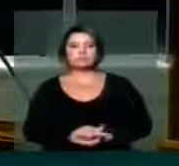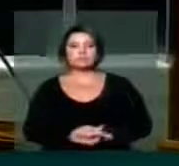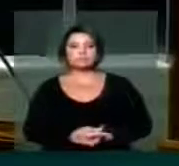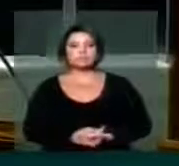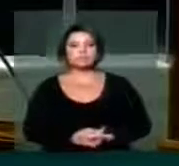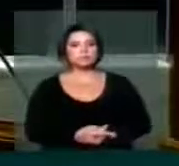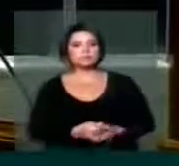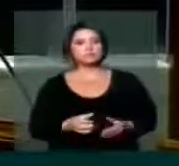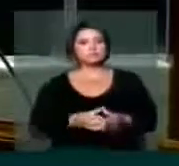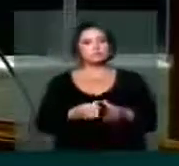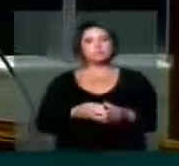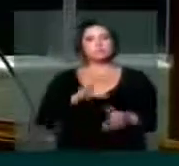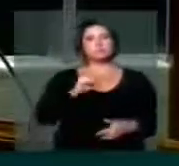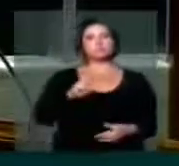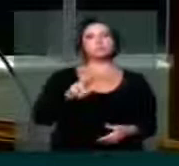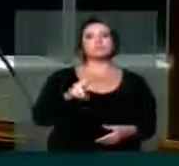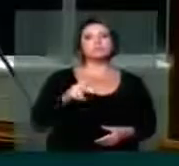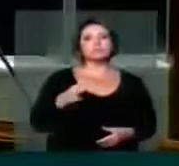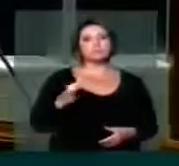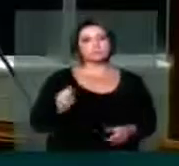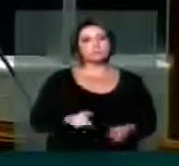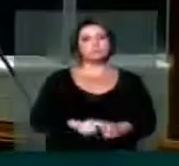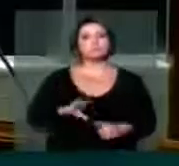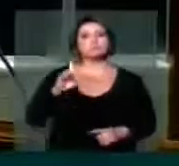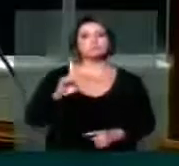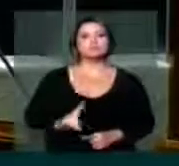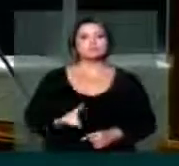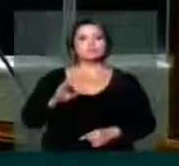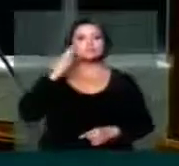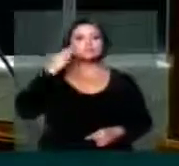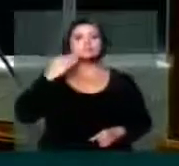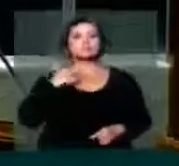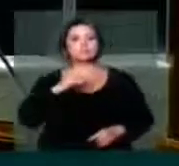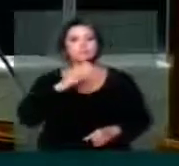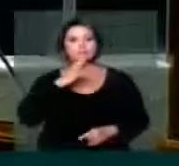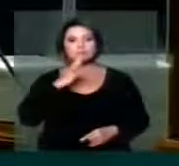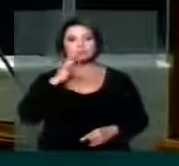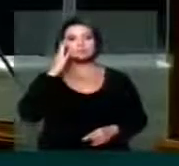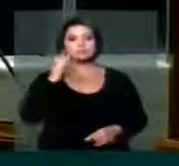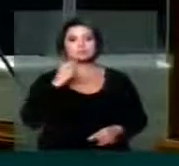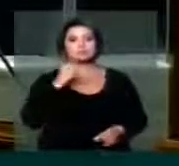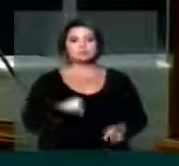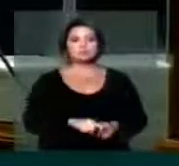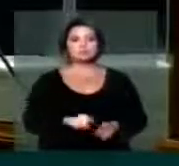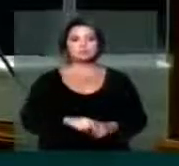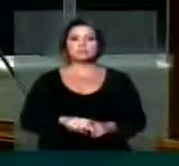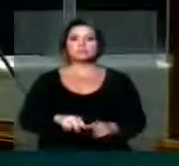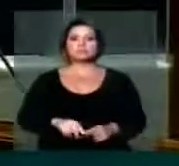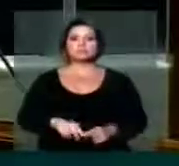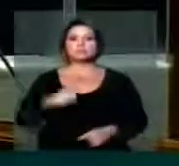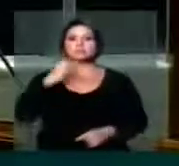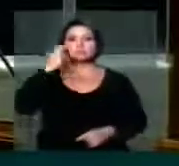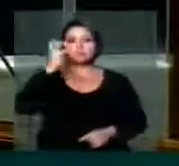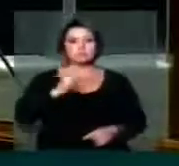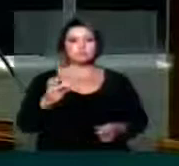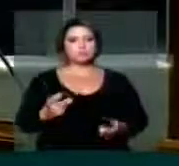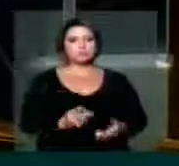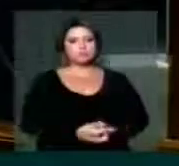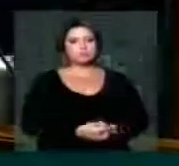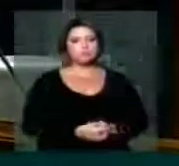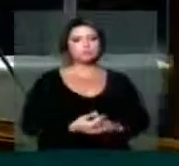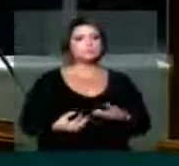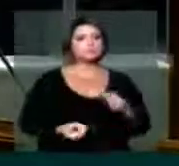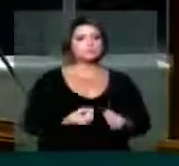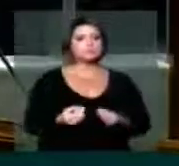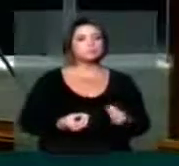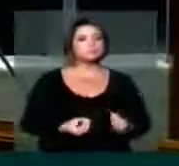corrupção, que o próprio diretor-geral do banco reconhece como vergonhosa, e ele próprio participante dela, de